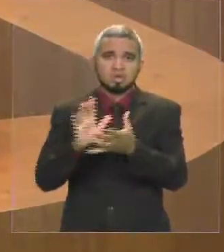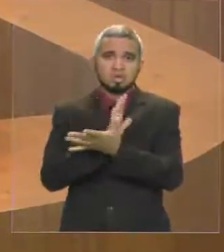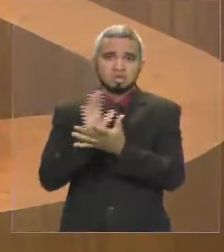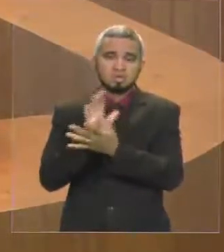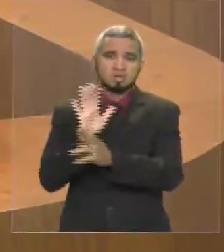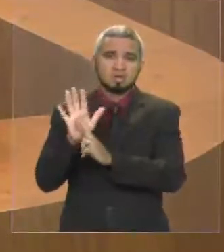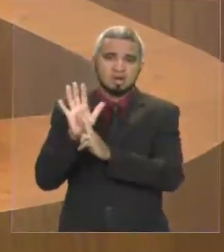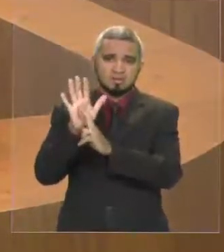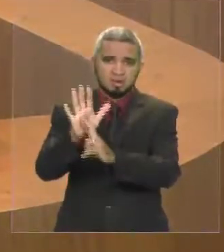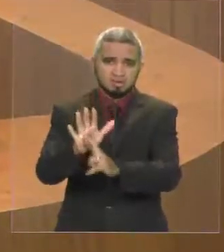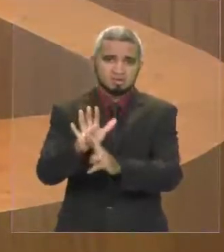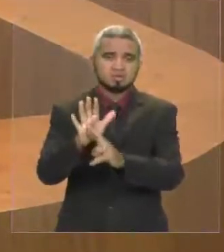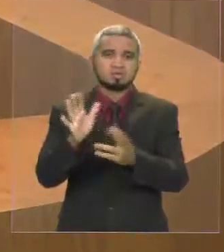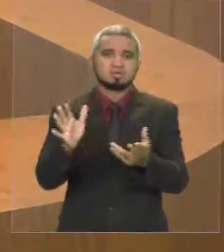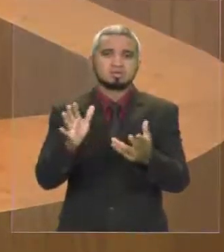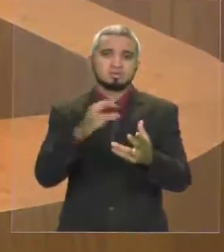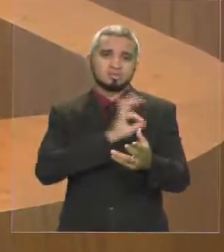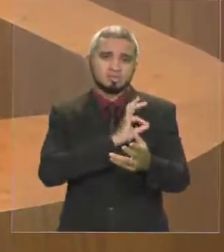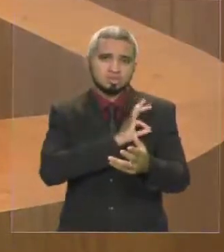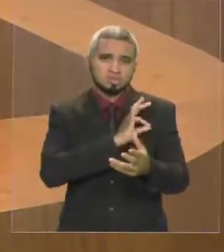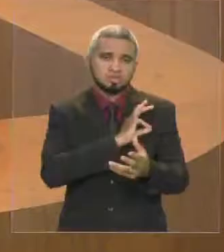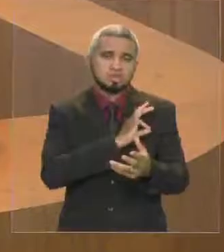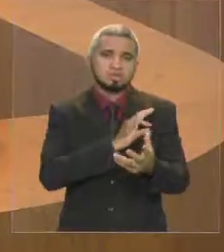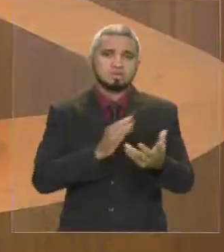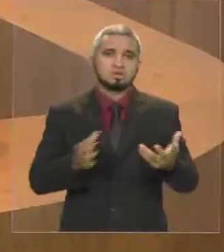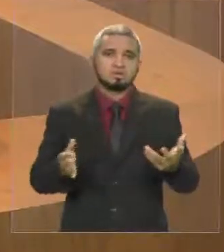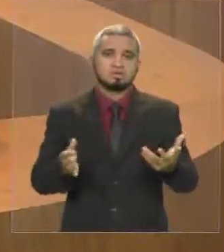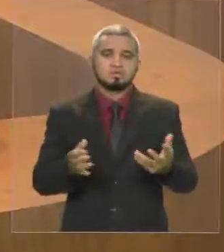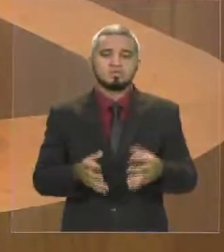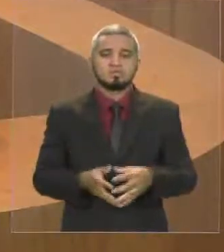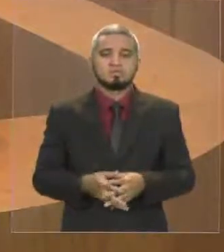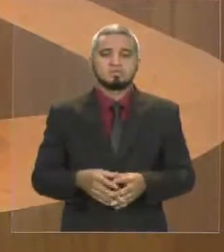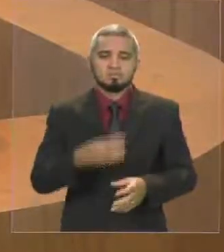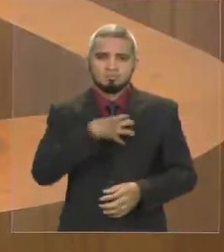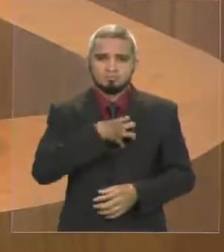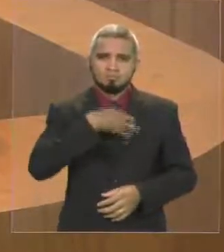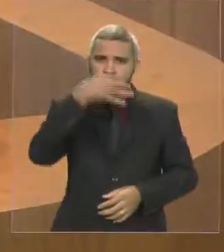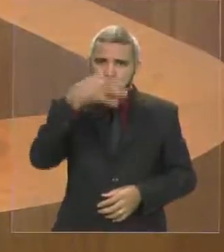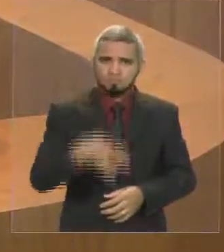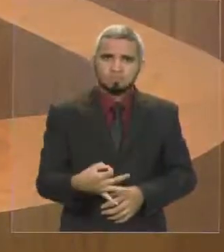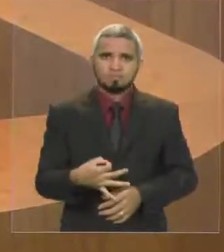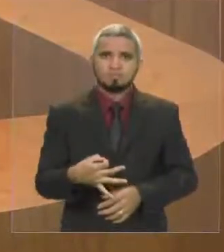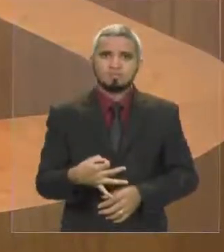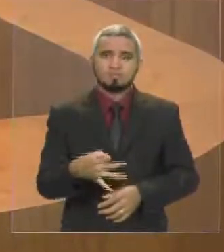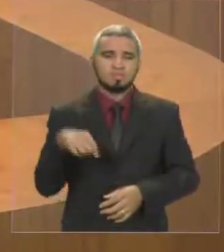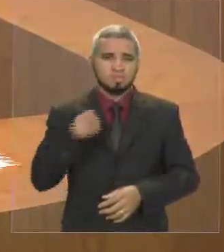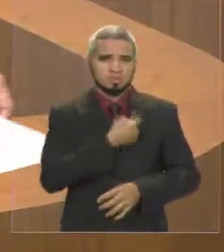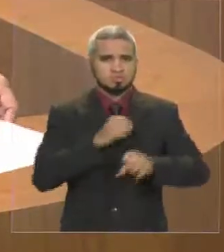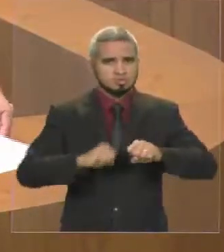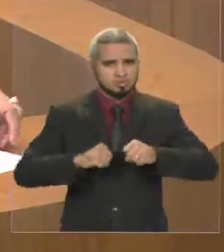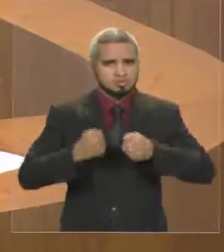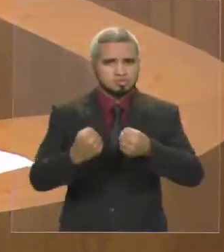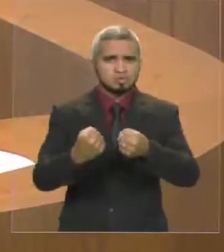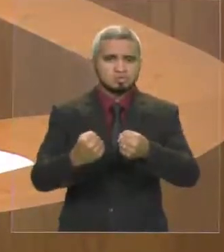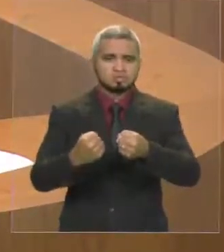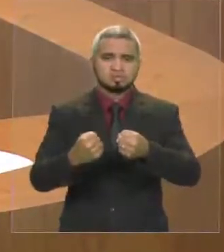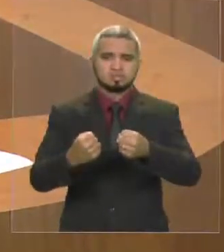das categorias. Então, não tenho dúvida que essa junção de esforços, ele visa